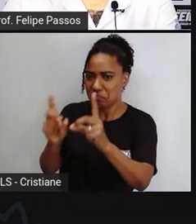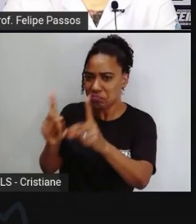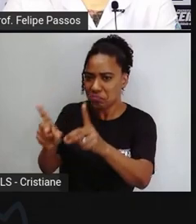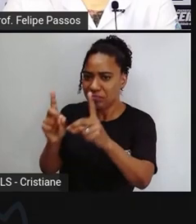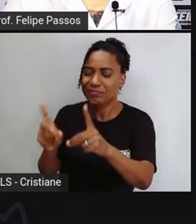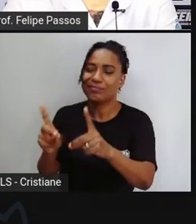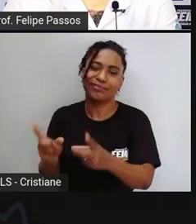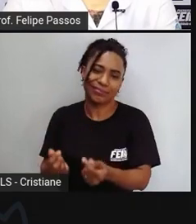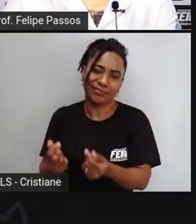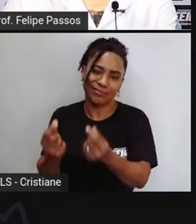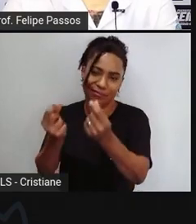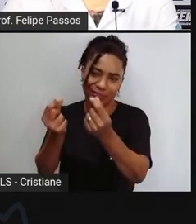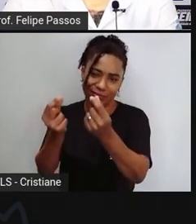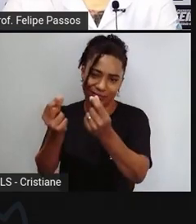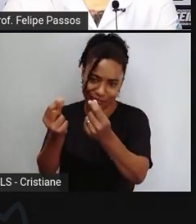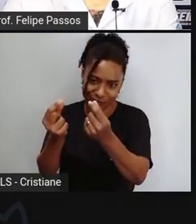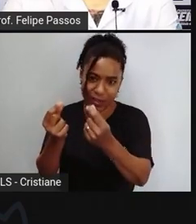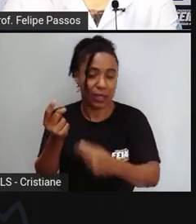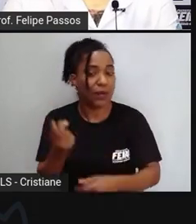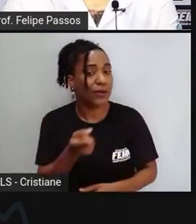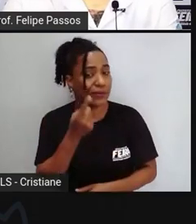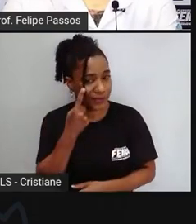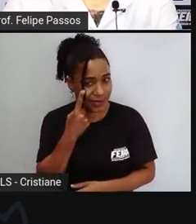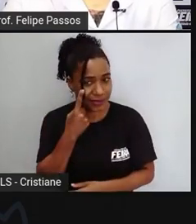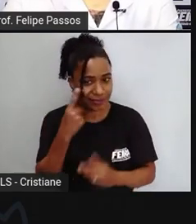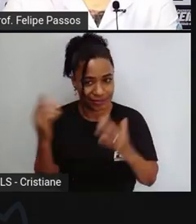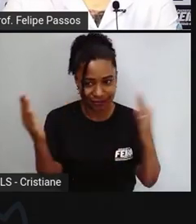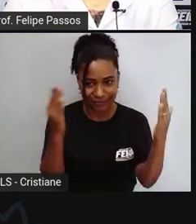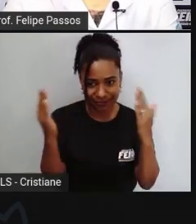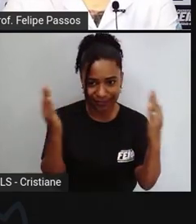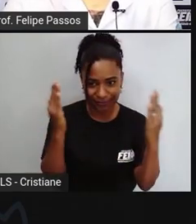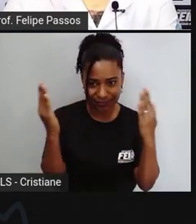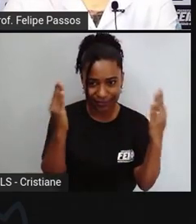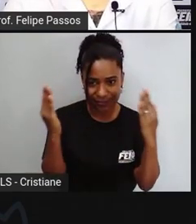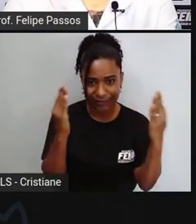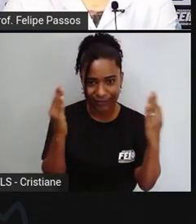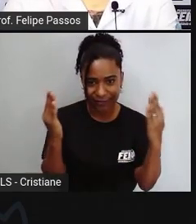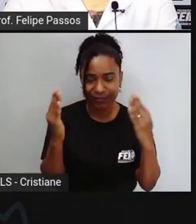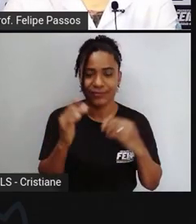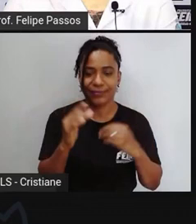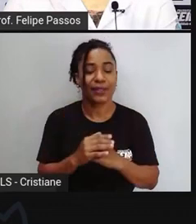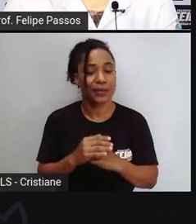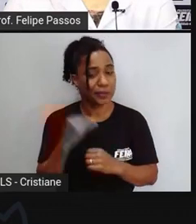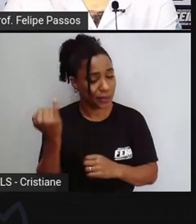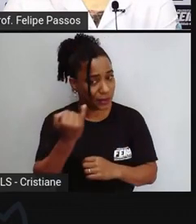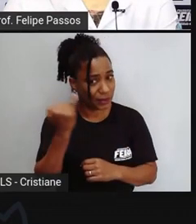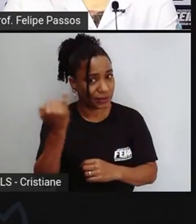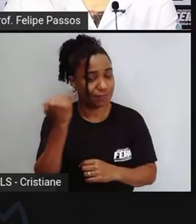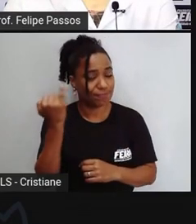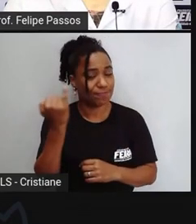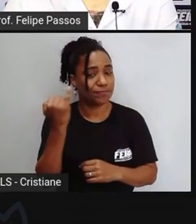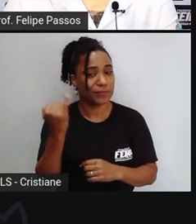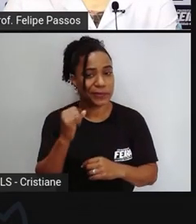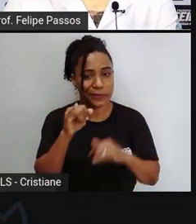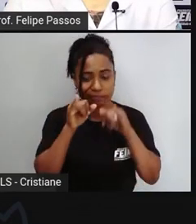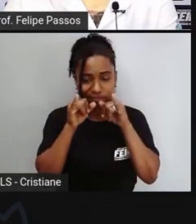é importante que eu possa dizer a vocês que